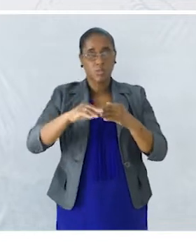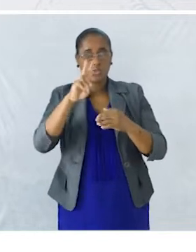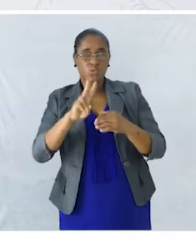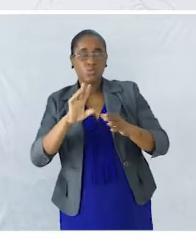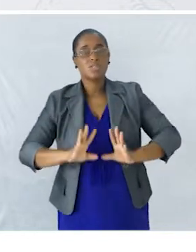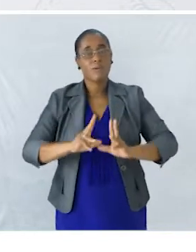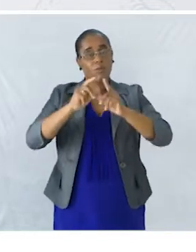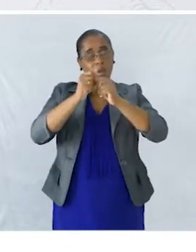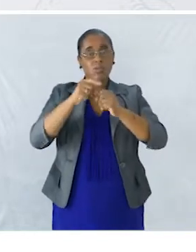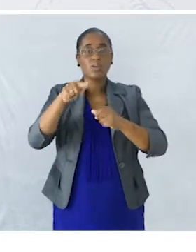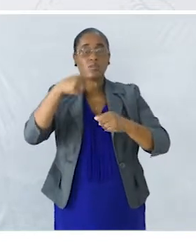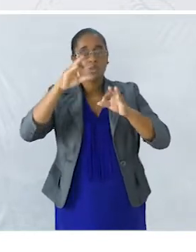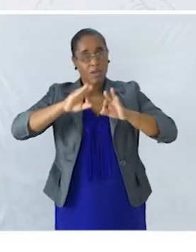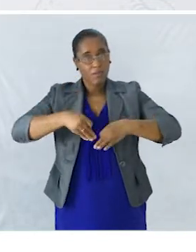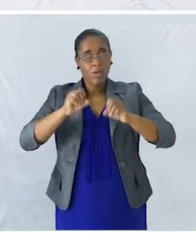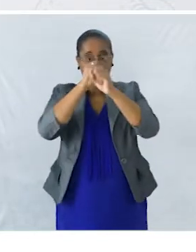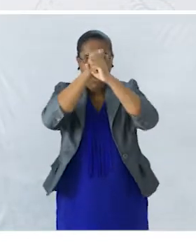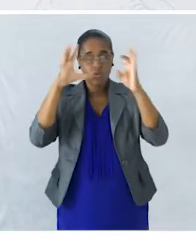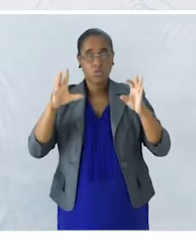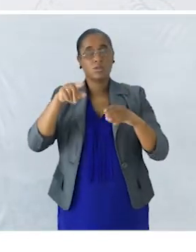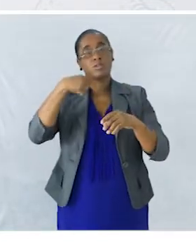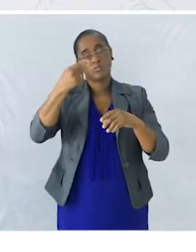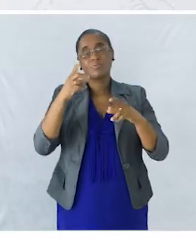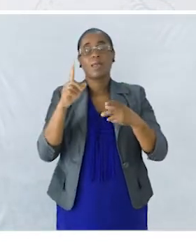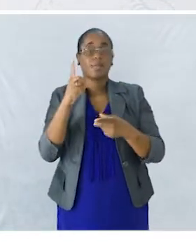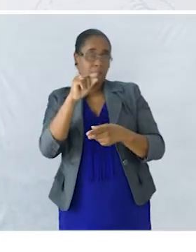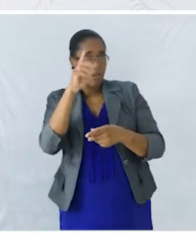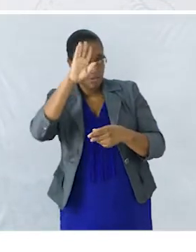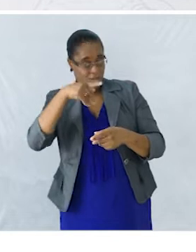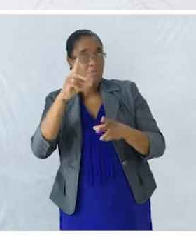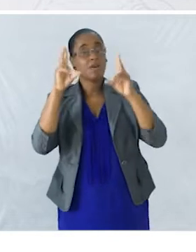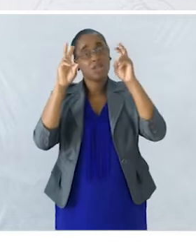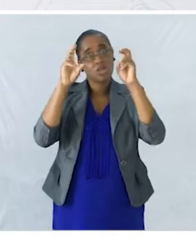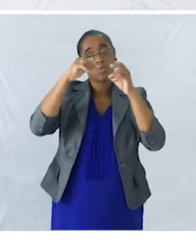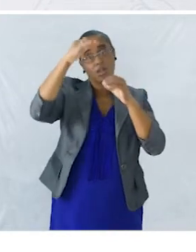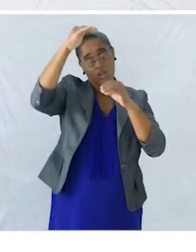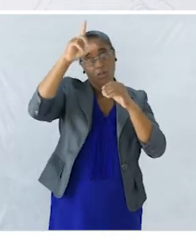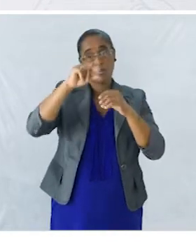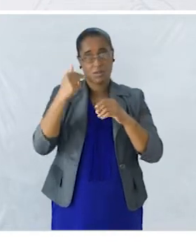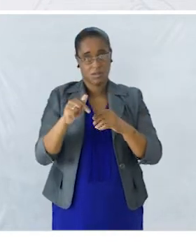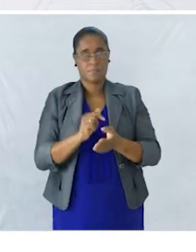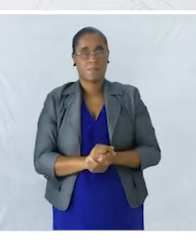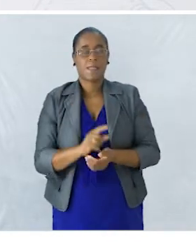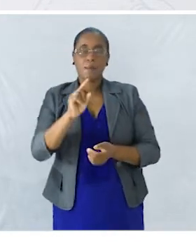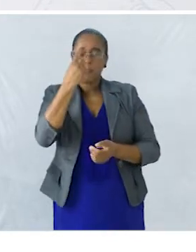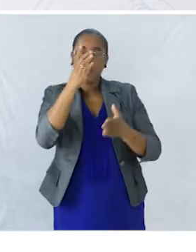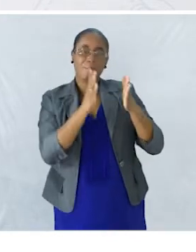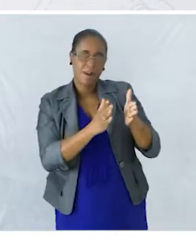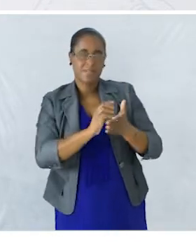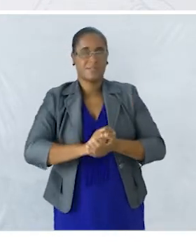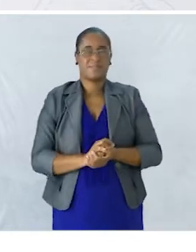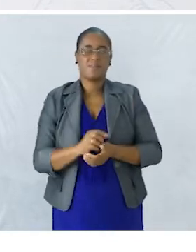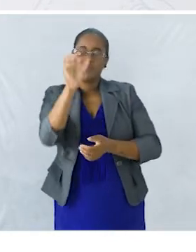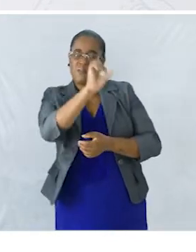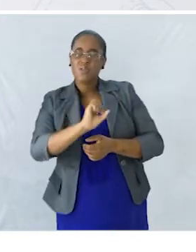claro O título também deve constar Então Na primeira parte Na parte introdutória Vão